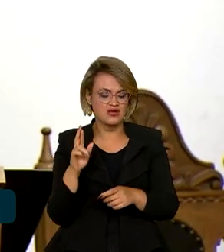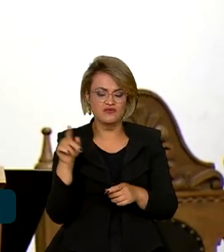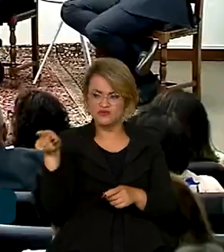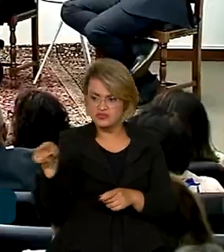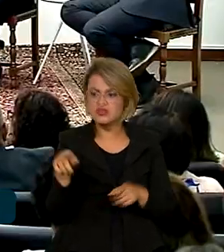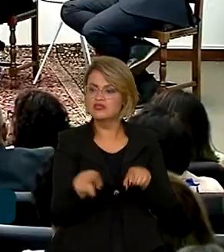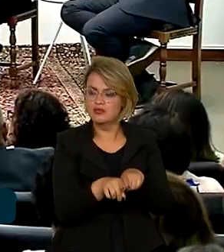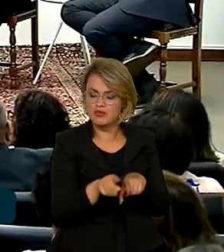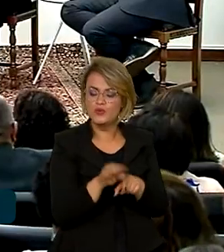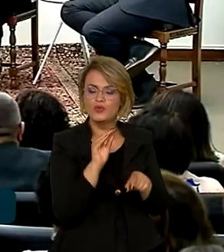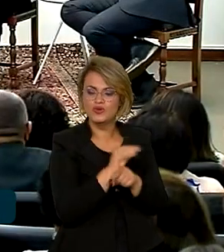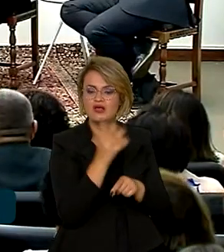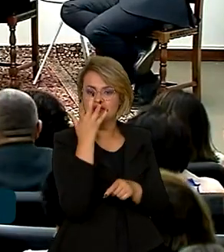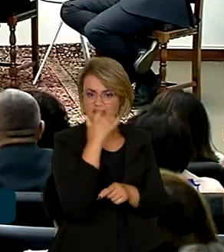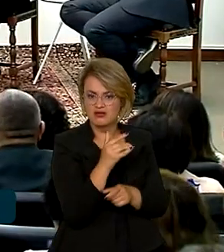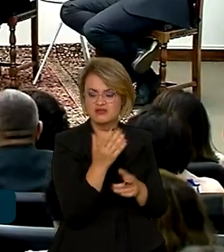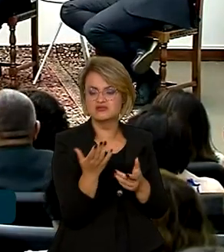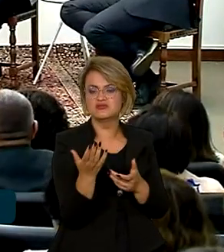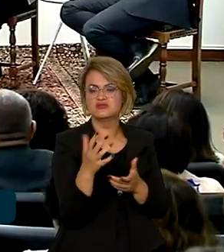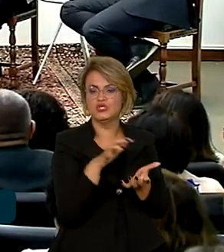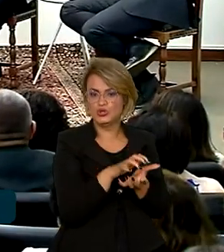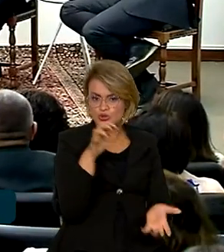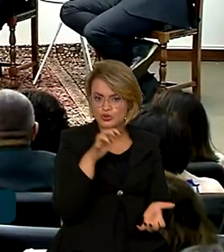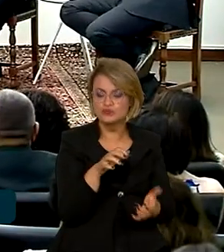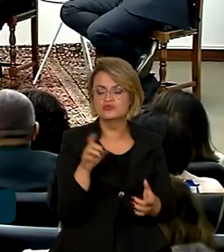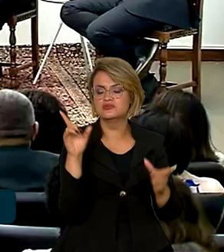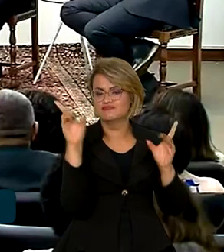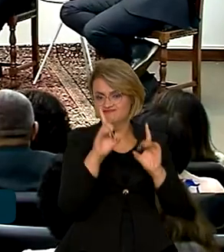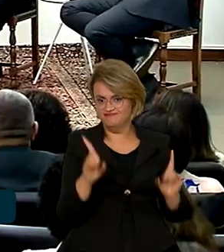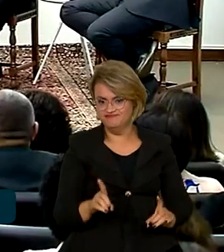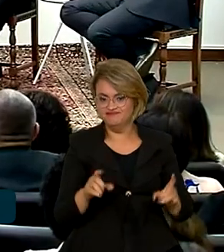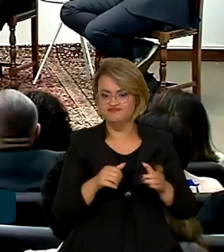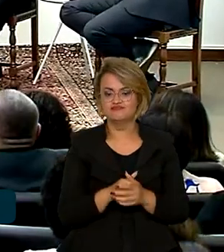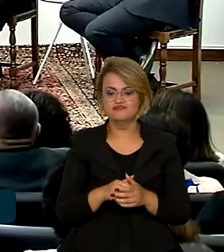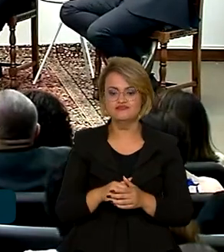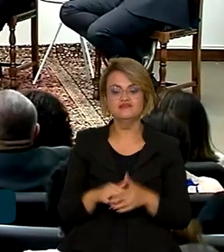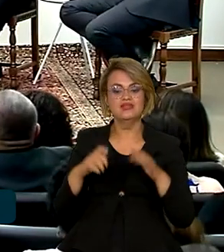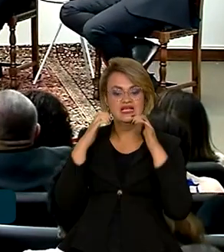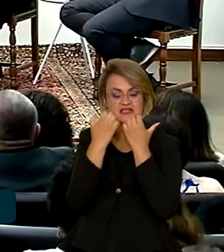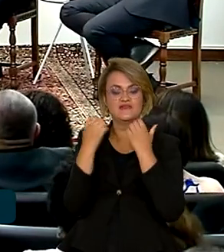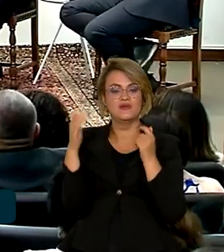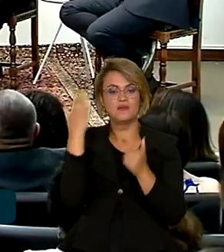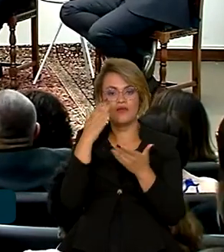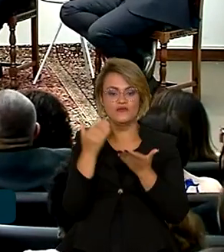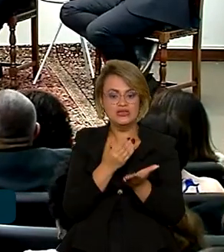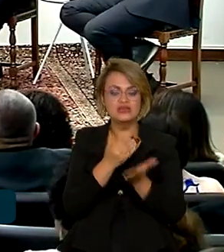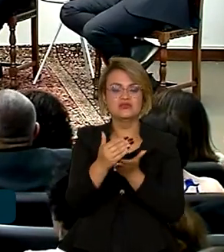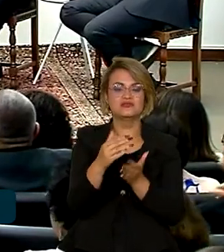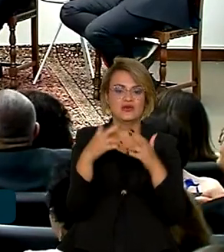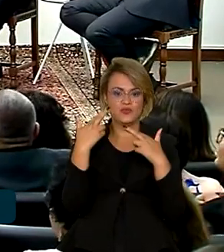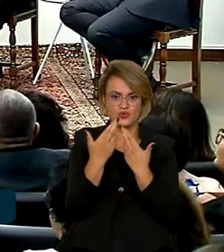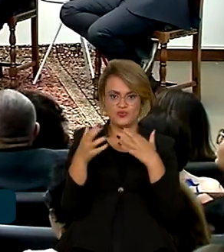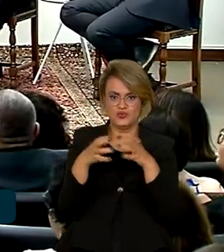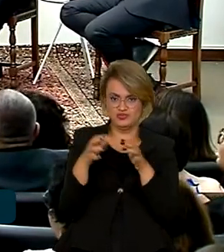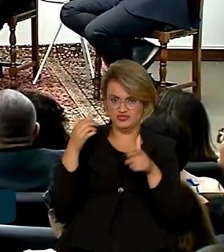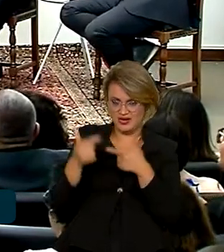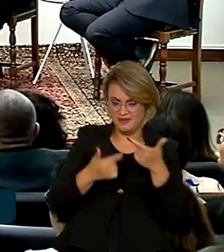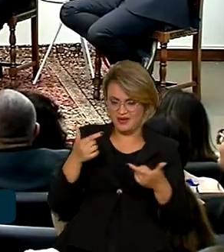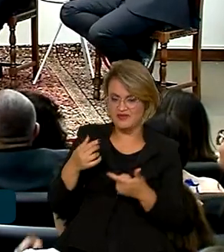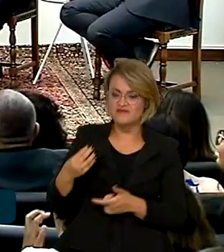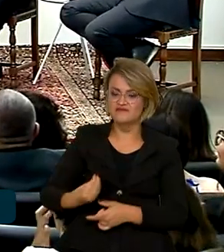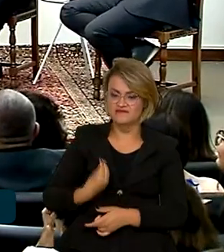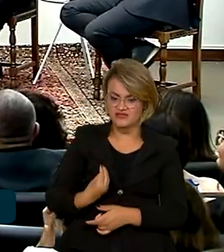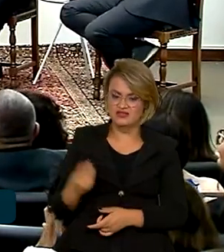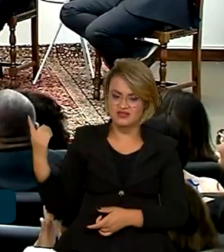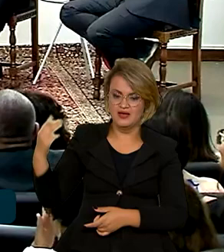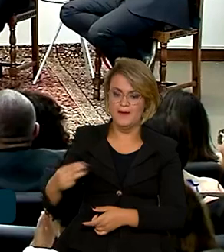de crianças, idosos e pessoas com deficiência. A cerimônia, que marcou o início das reuniões do Grupo de Trabalho, contou